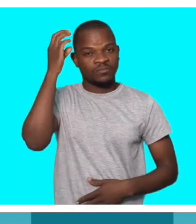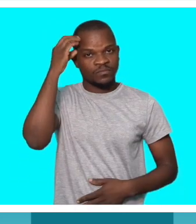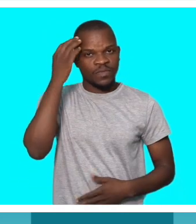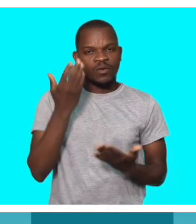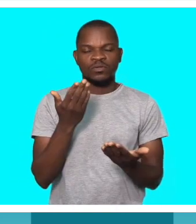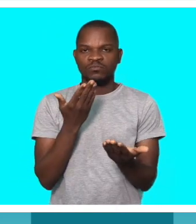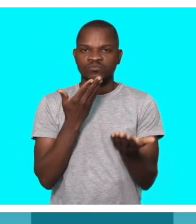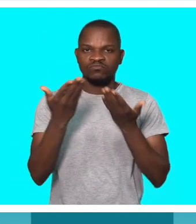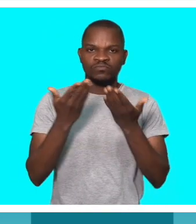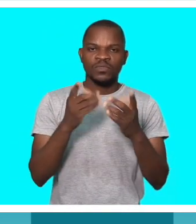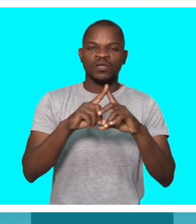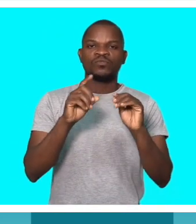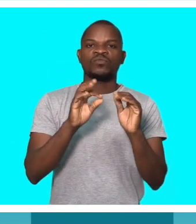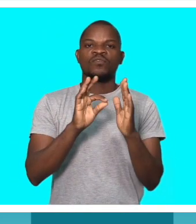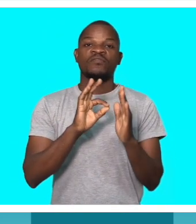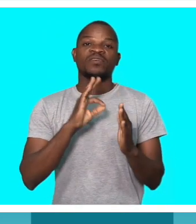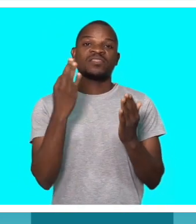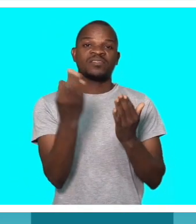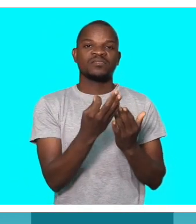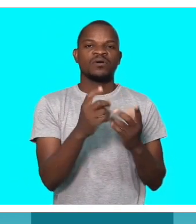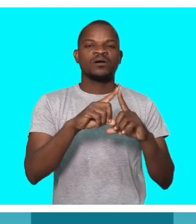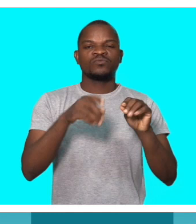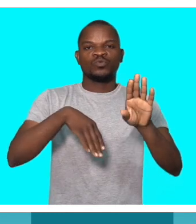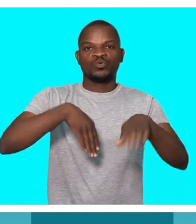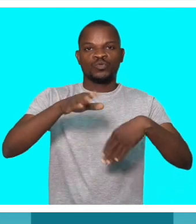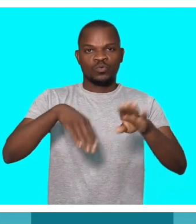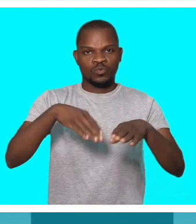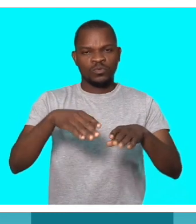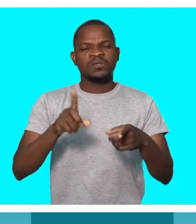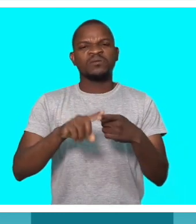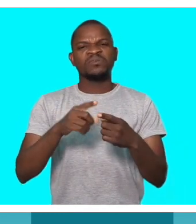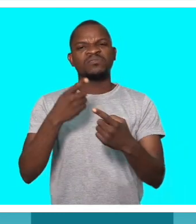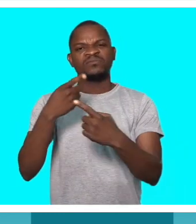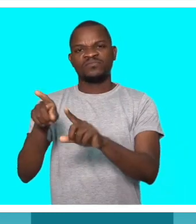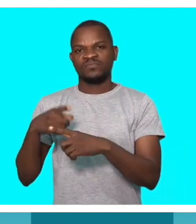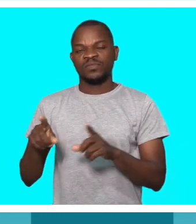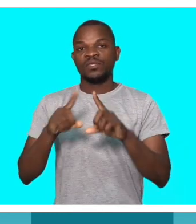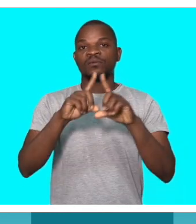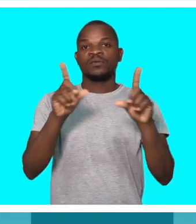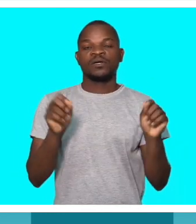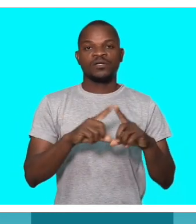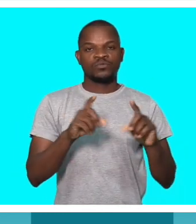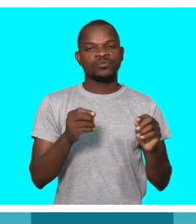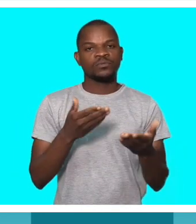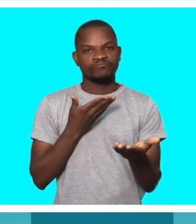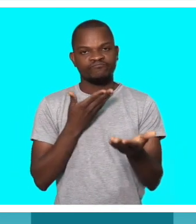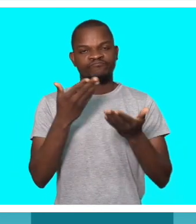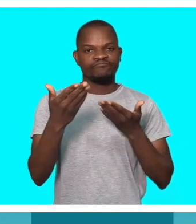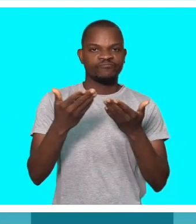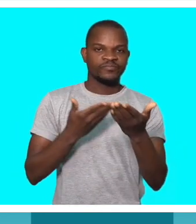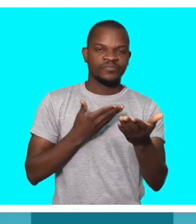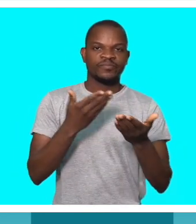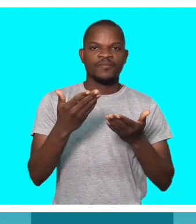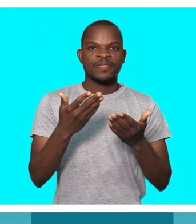federação para futebol, jogos da seleção, e temos outros eventos a negociar